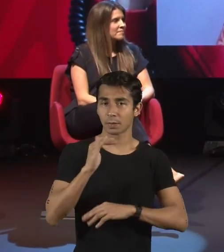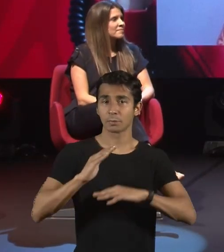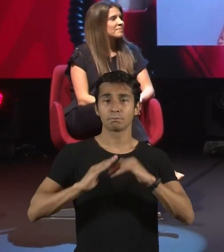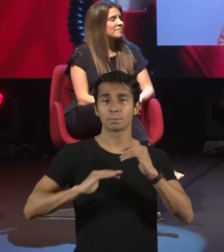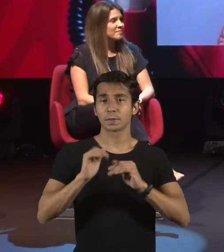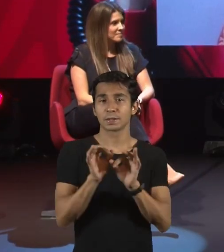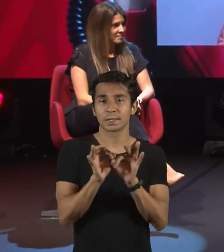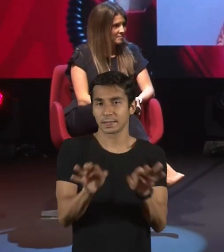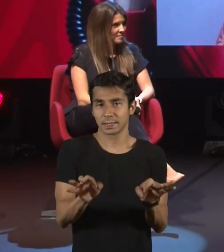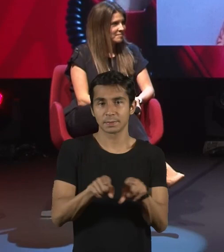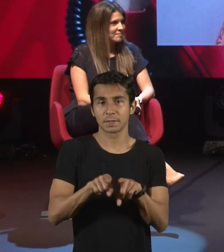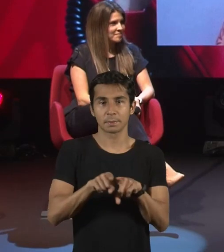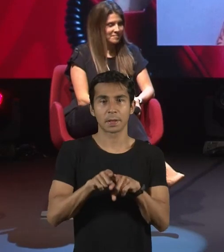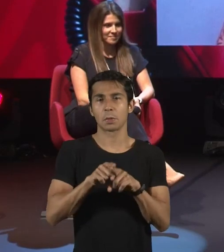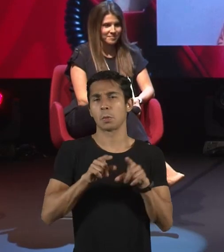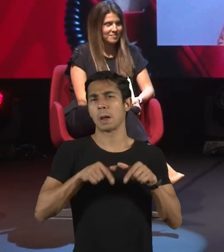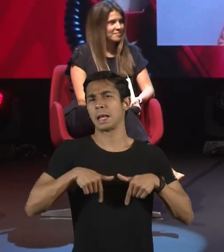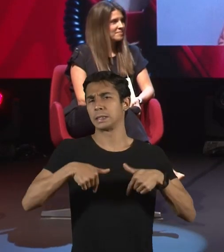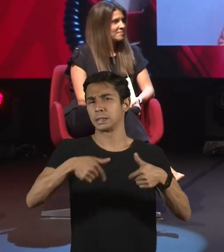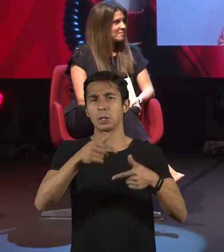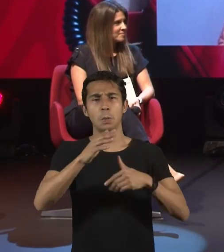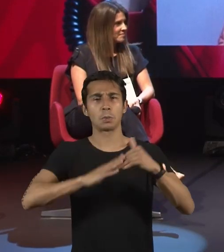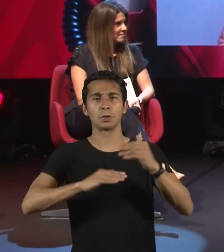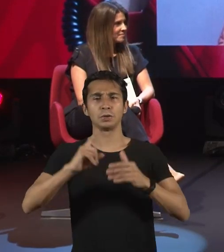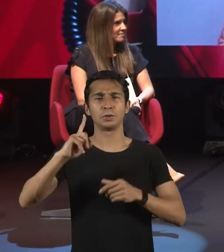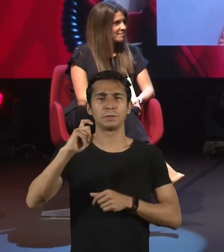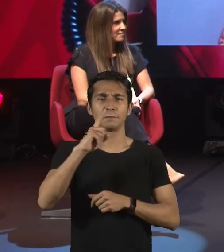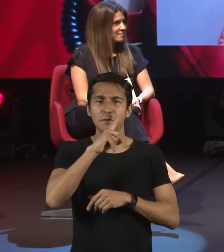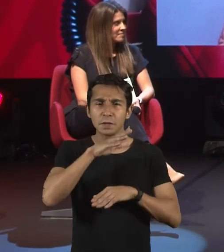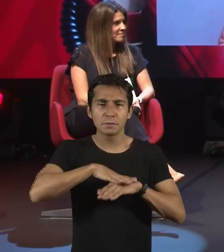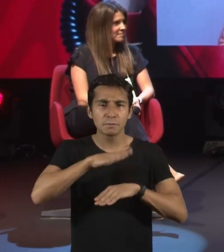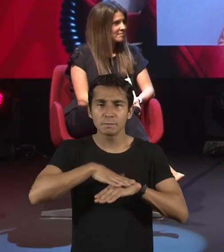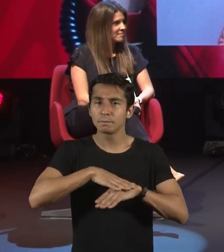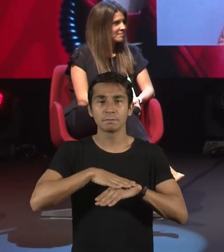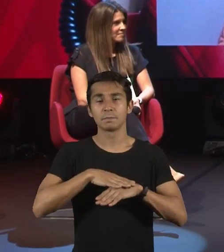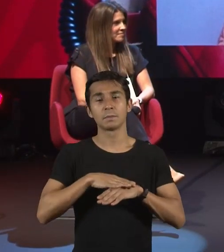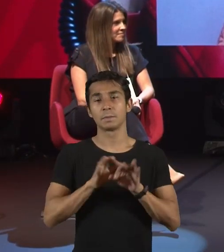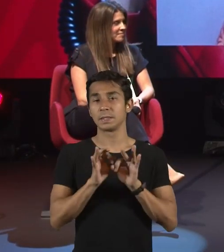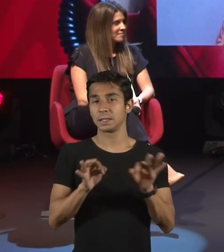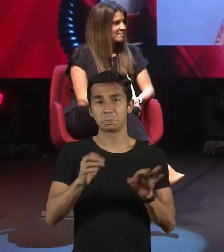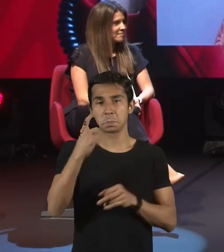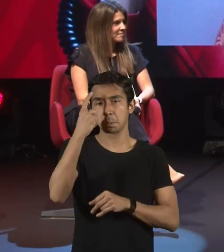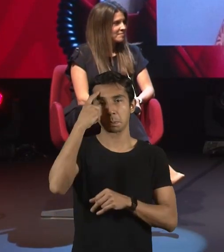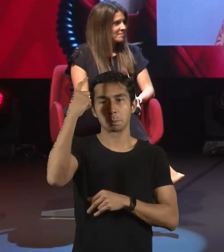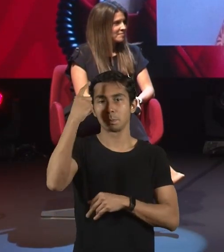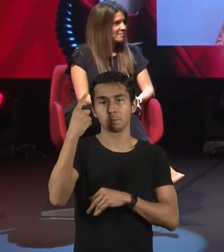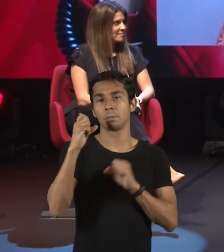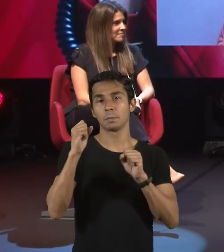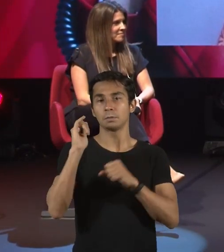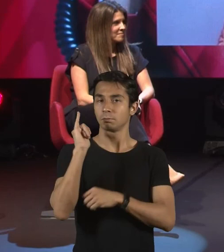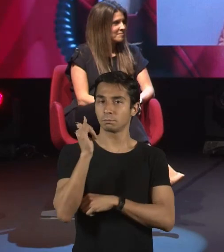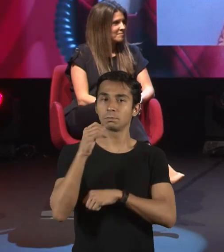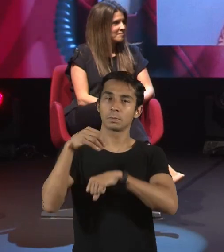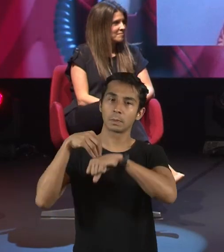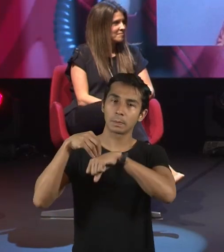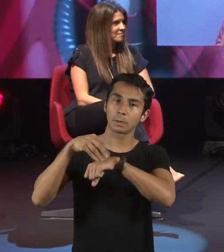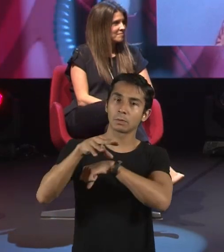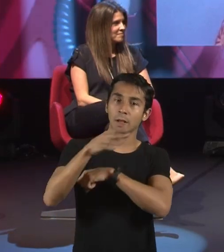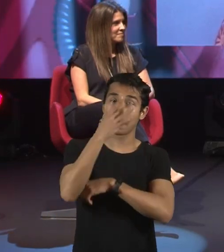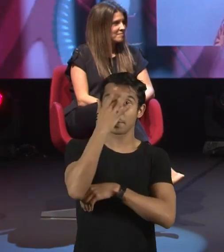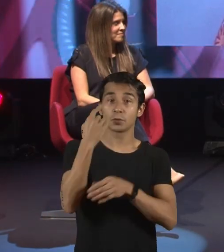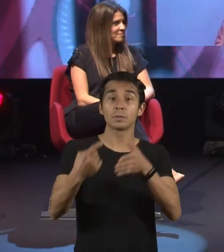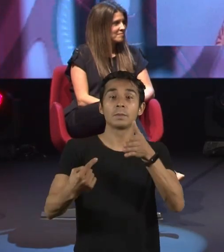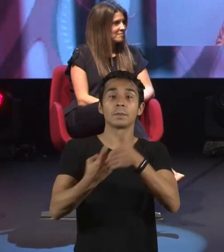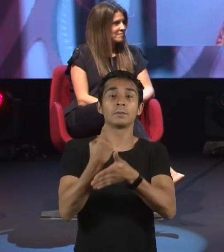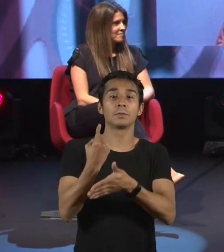porque também a gente não adianta trazer uma ação que a gente não vai conseguir implementar, que vier à mente de vocês para compartilhar com essa pessoa que eu não sei,